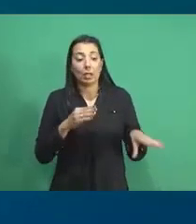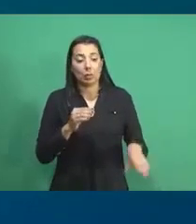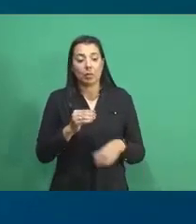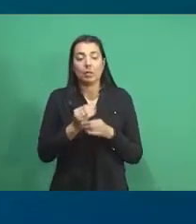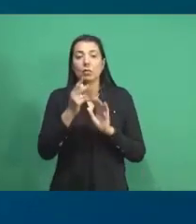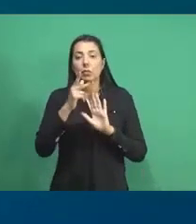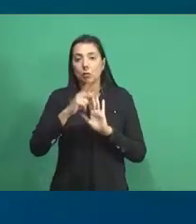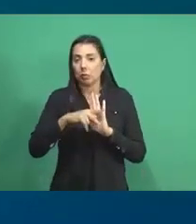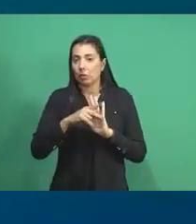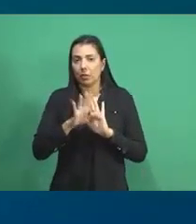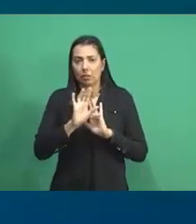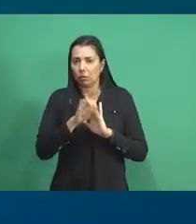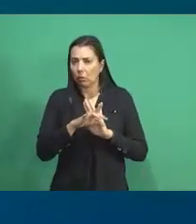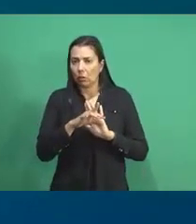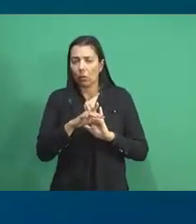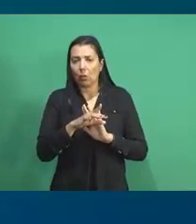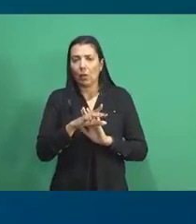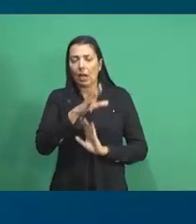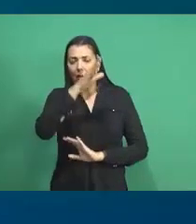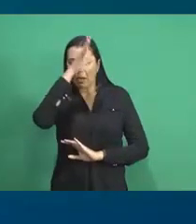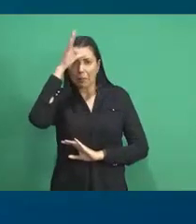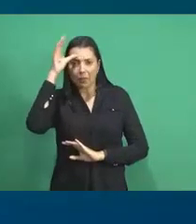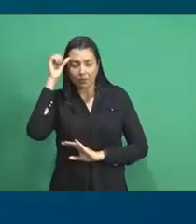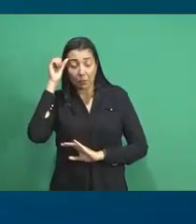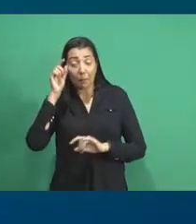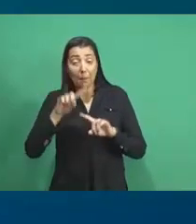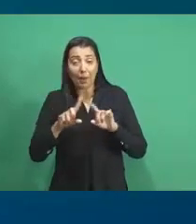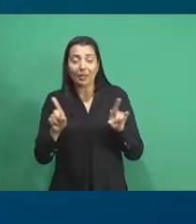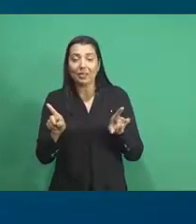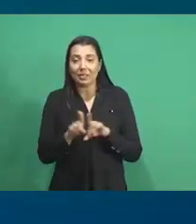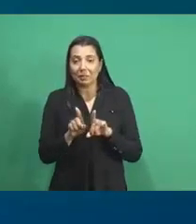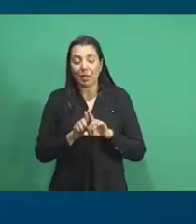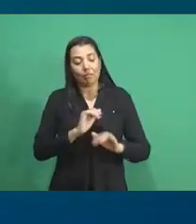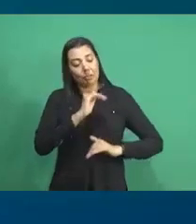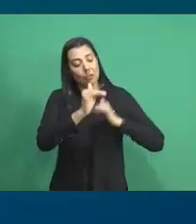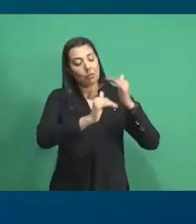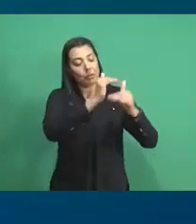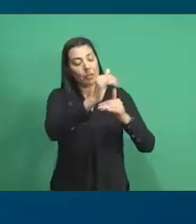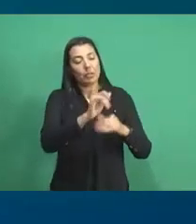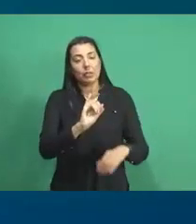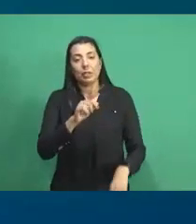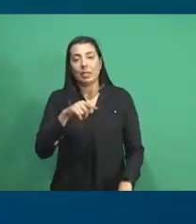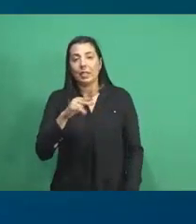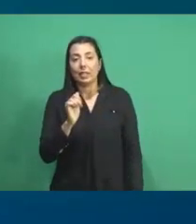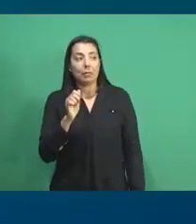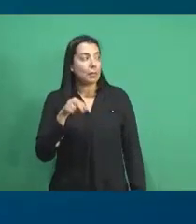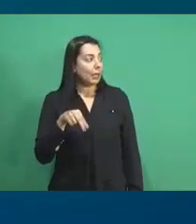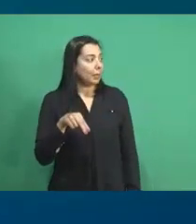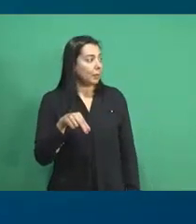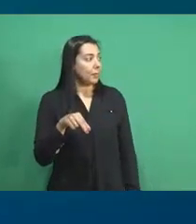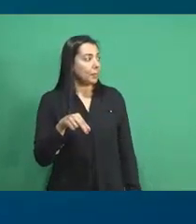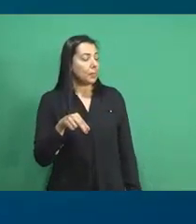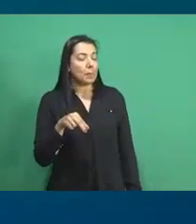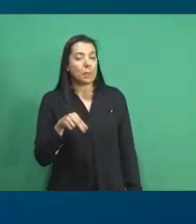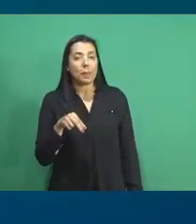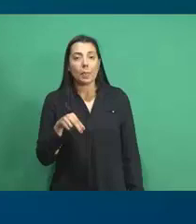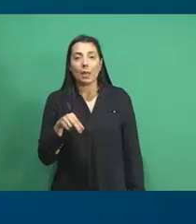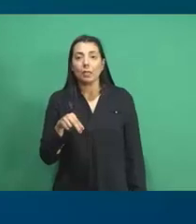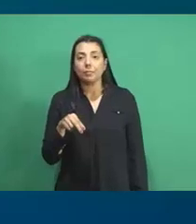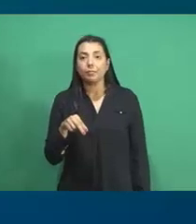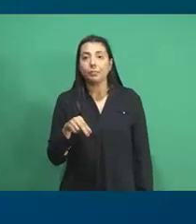de projetos, não só a Amazon Face, mas projetos que são desenvolvidos pelo IMPA, é que